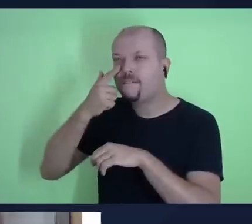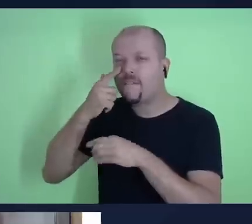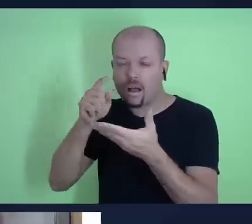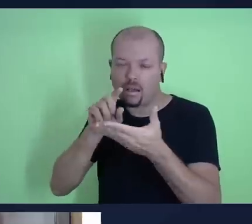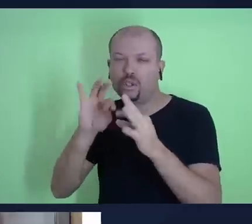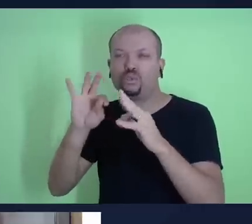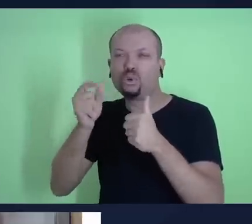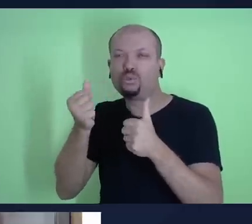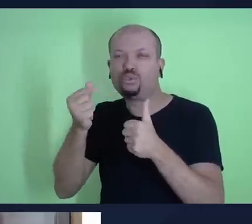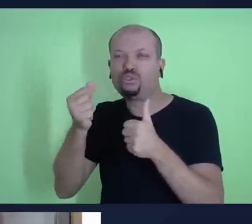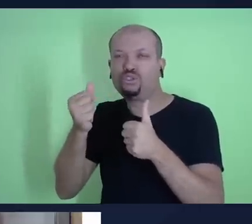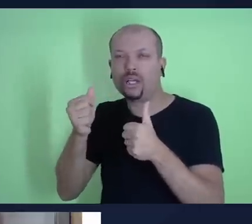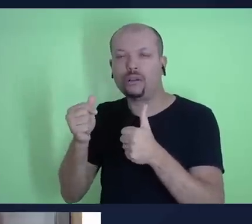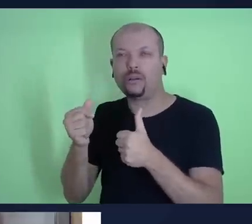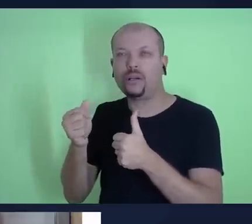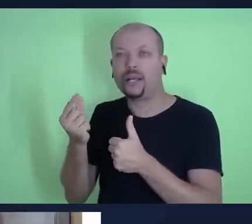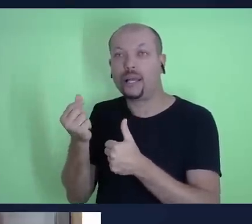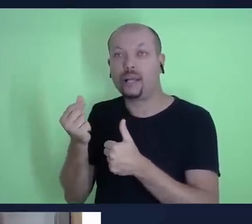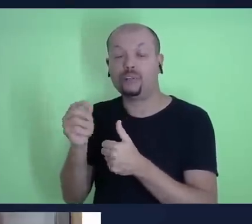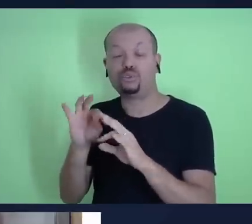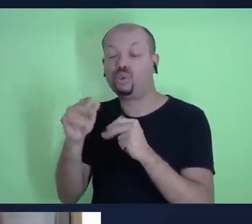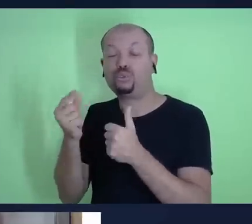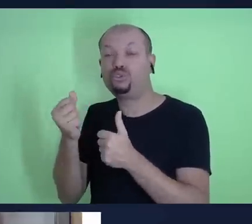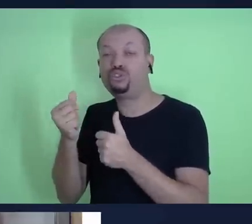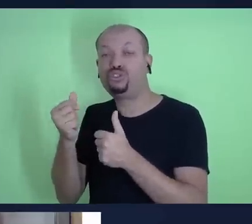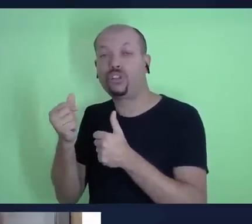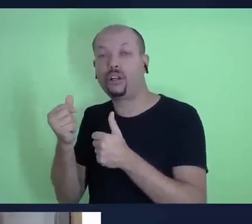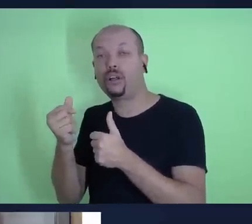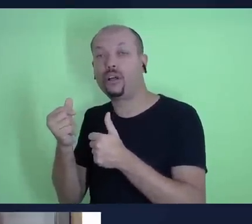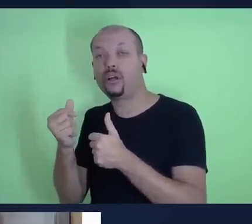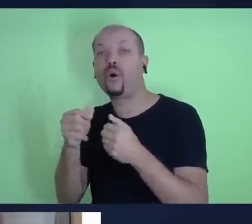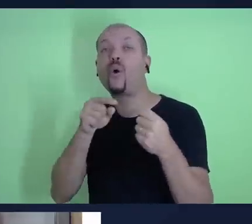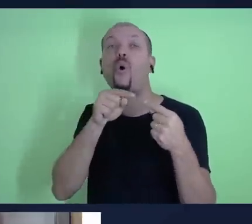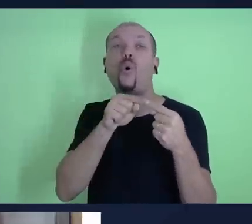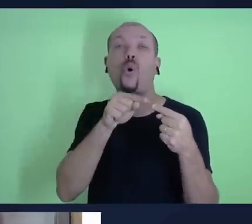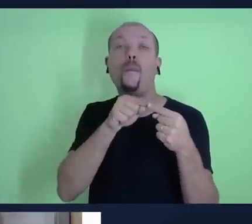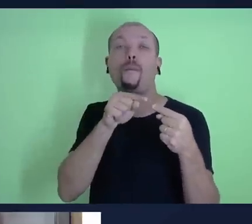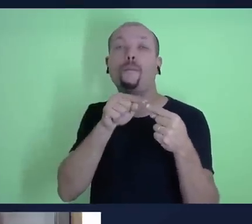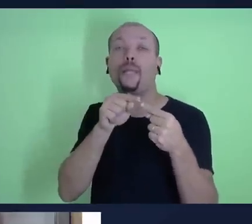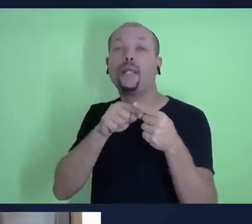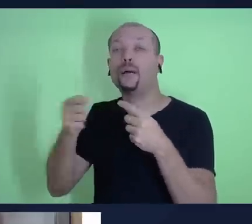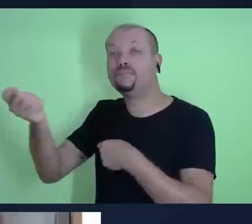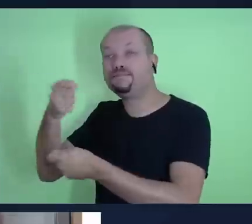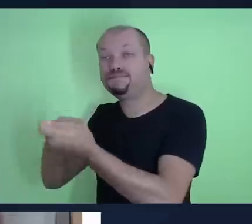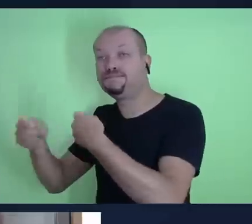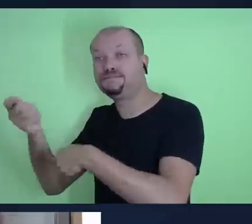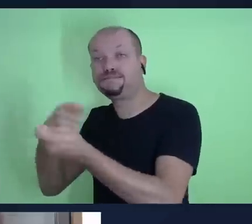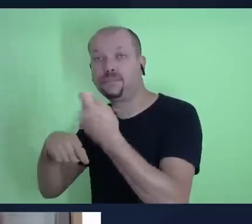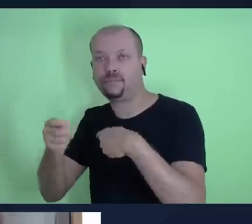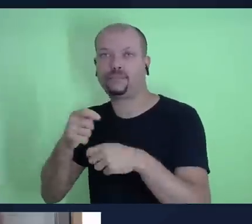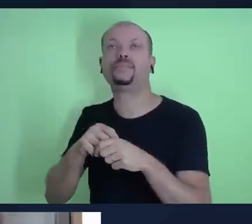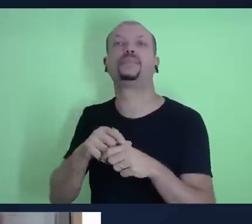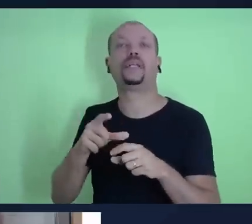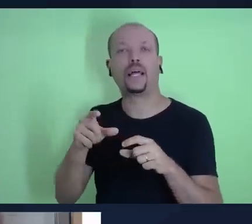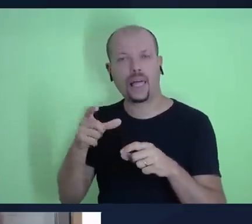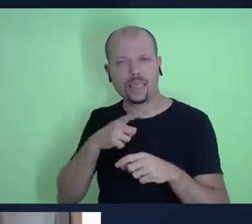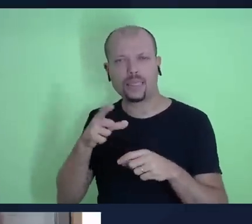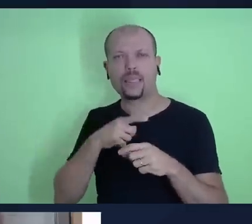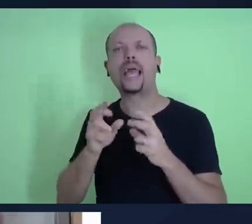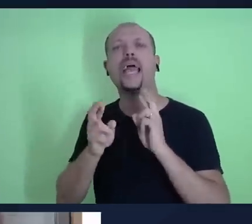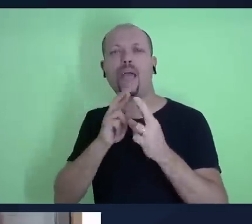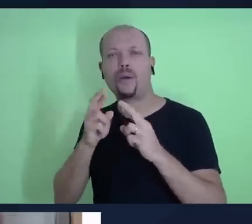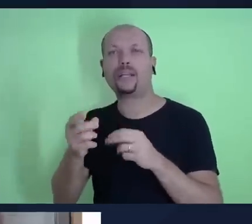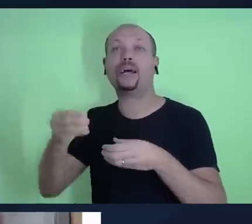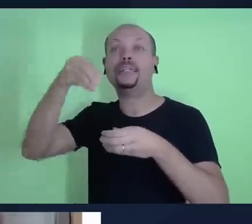igreja recebe são condizentes com os repasses portanto, há comissões internas e externas